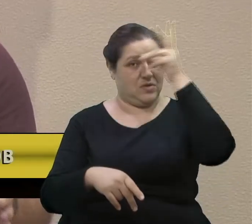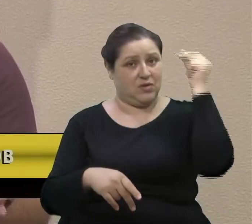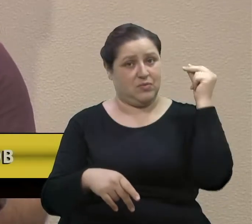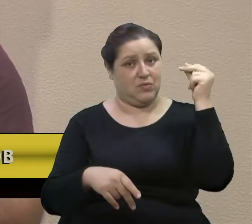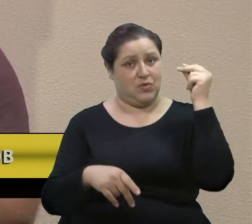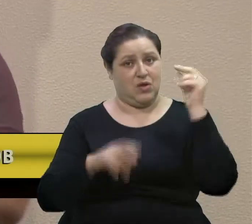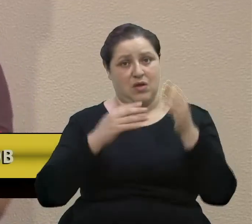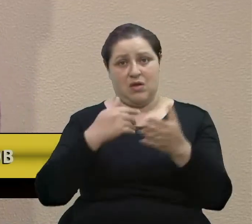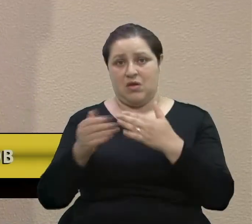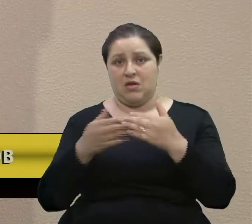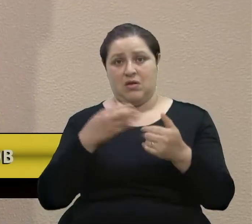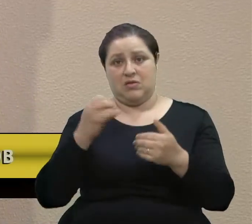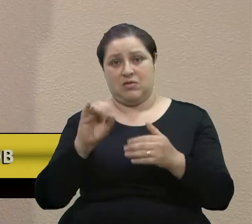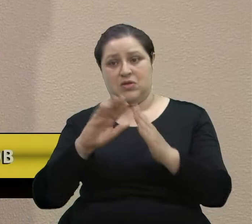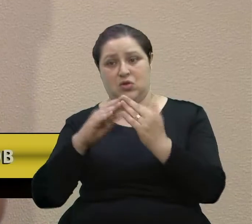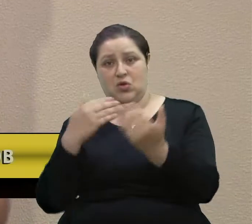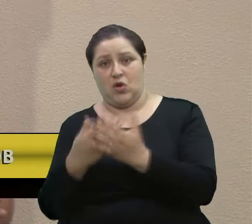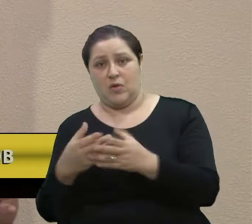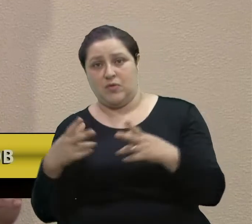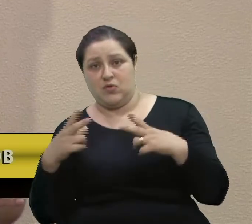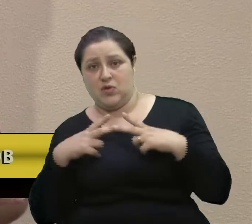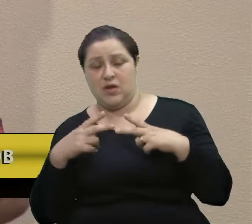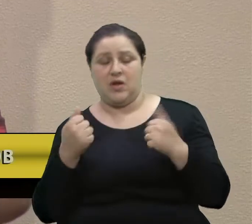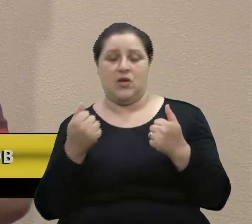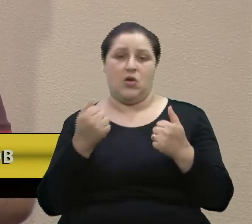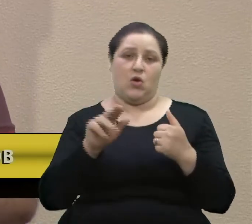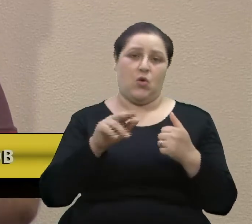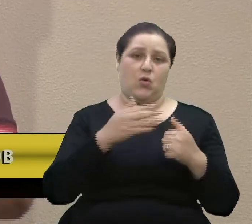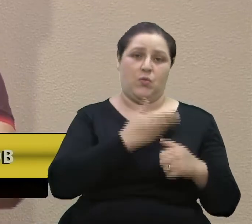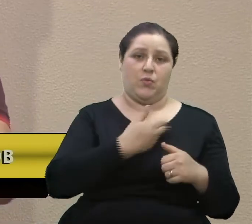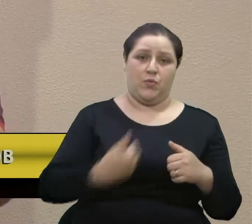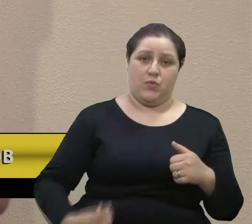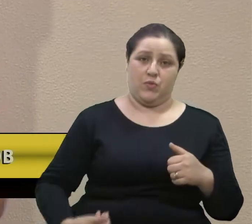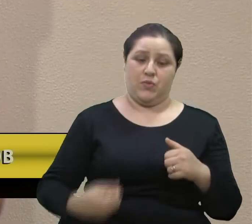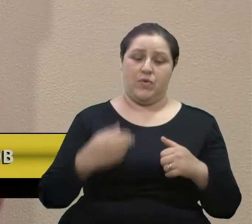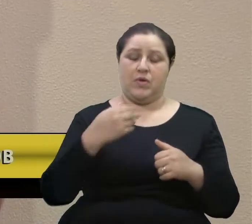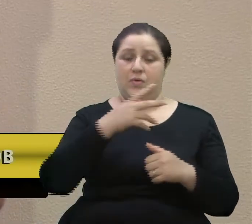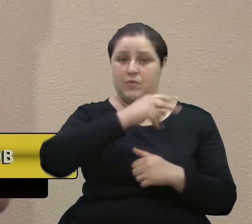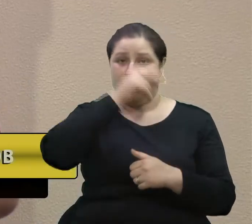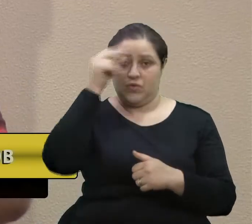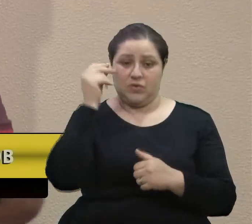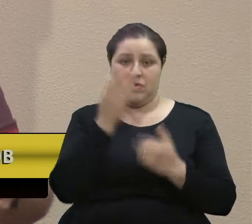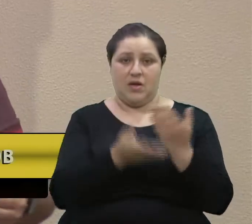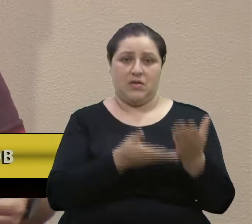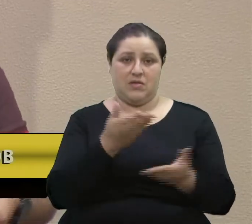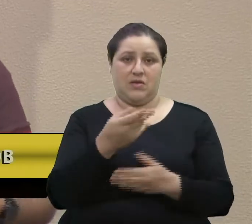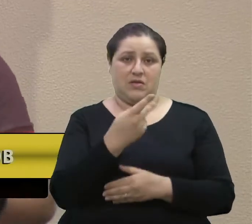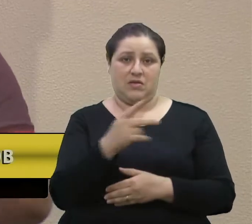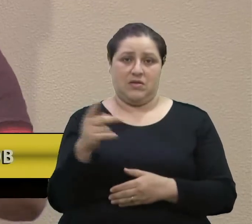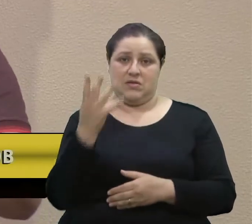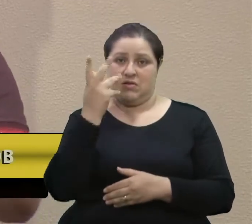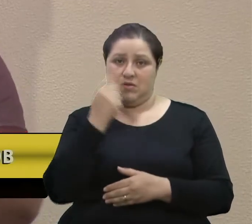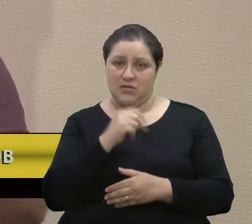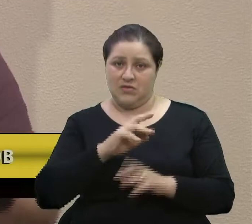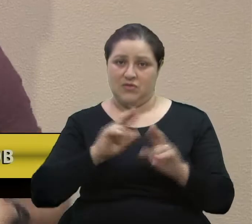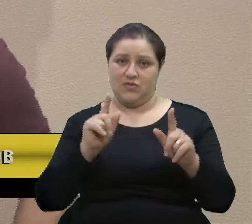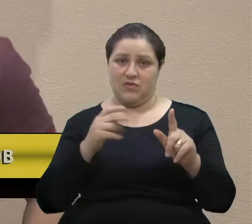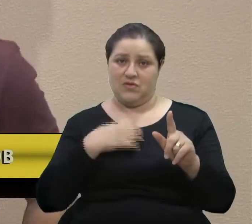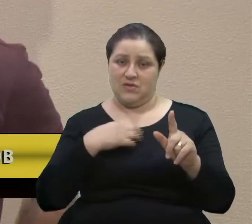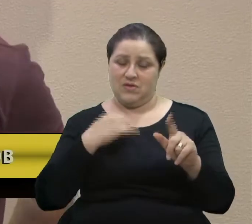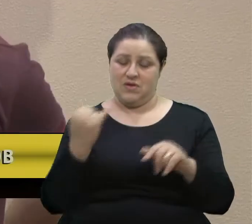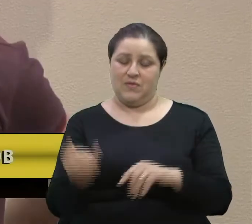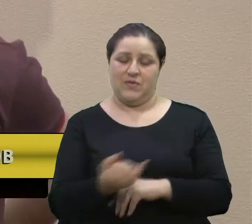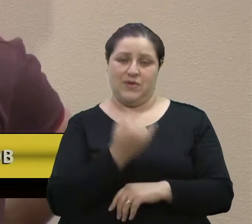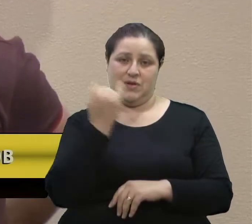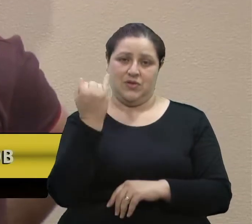independentemente se estiver em escola pública ou escola particular, o município vai tratar essa situação de uma forma diferenciada, o que é extremamente importante.